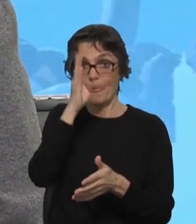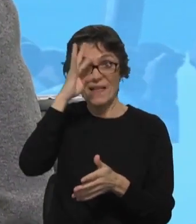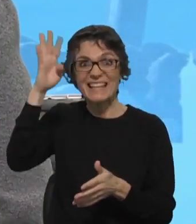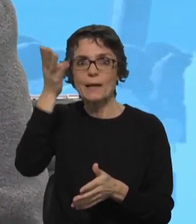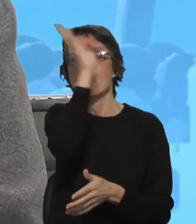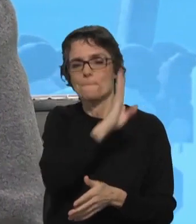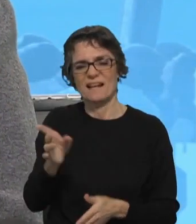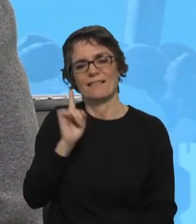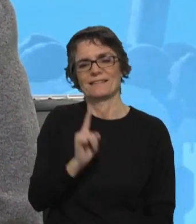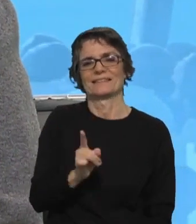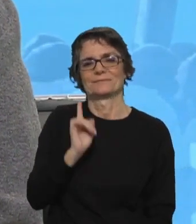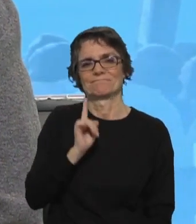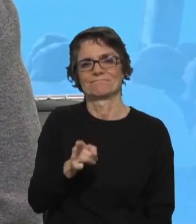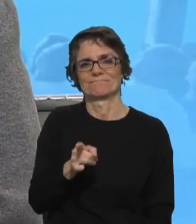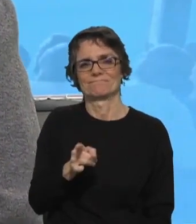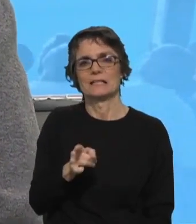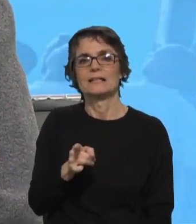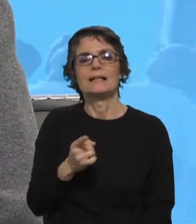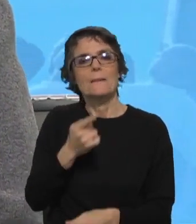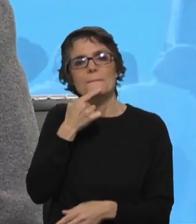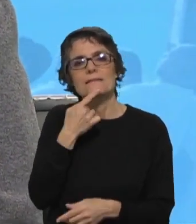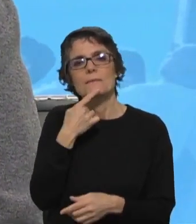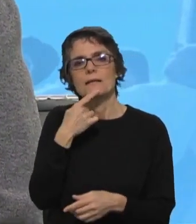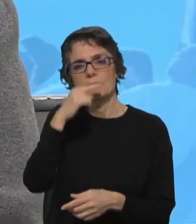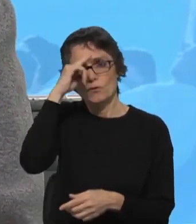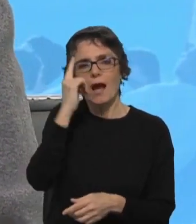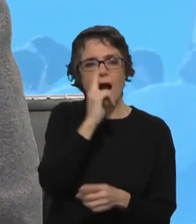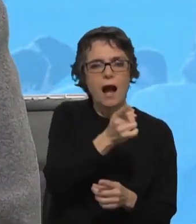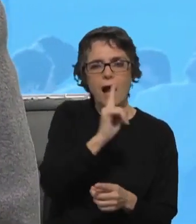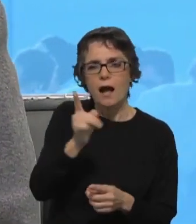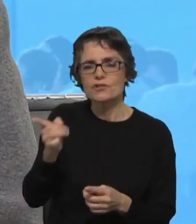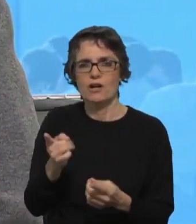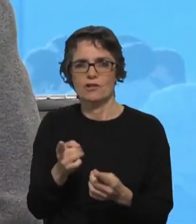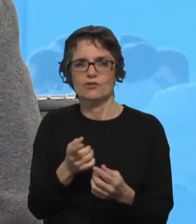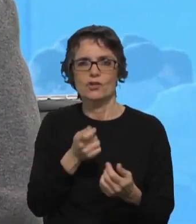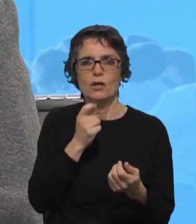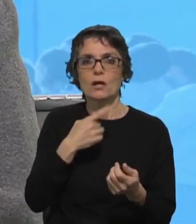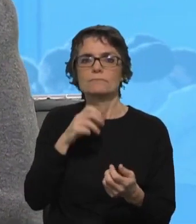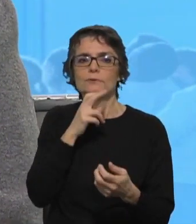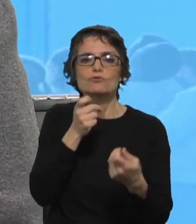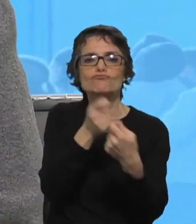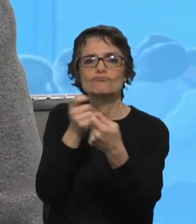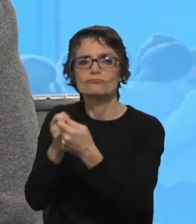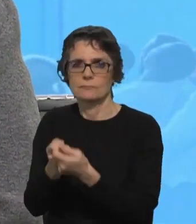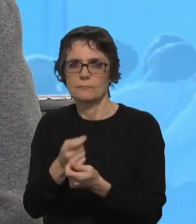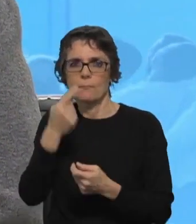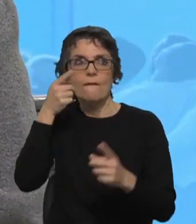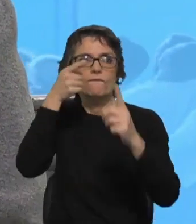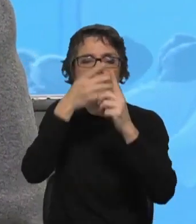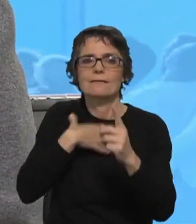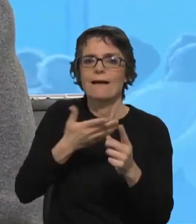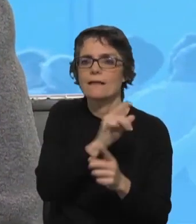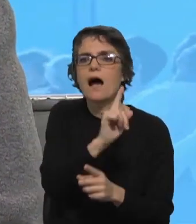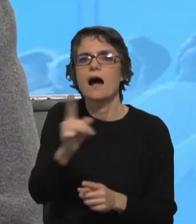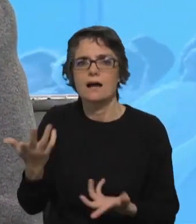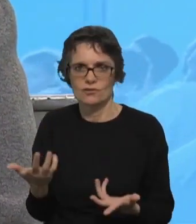terreno e tentar aqui perceber quais são as dificuldades deles, quais são as carências deles, quais estão as ambições, quais